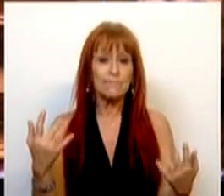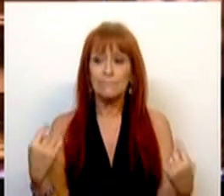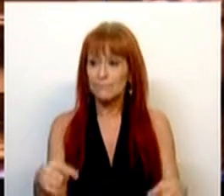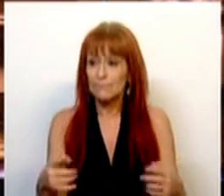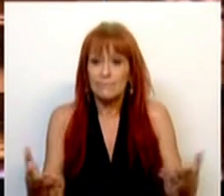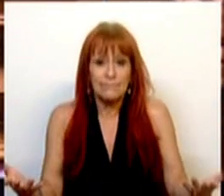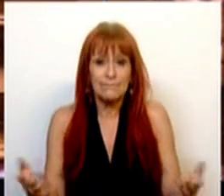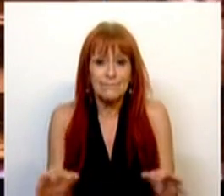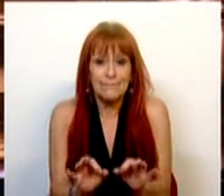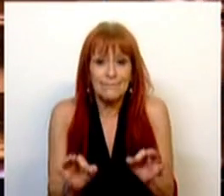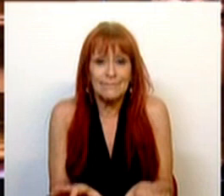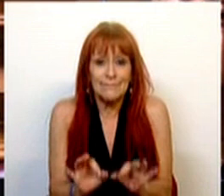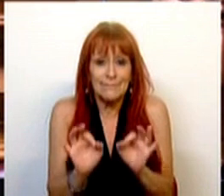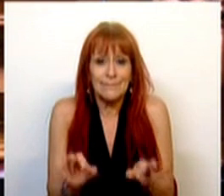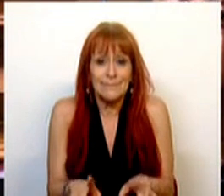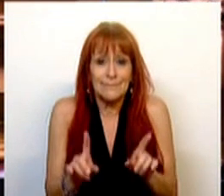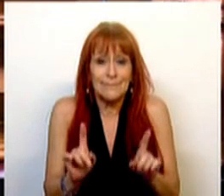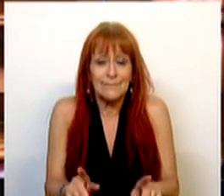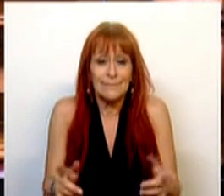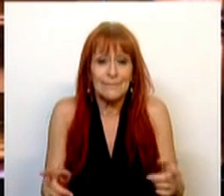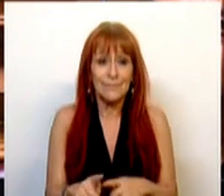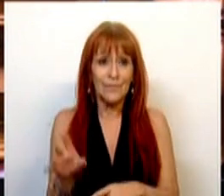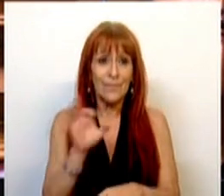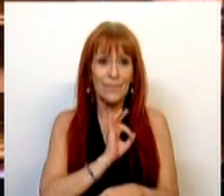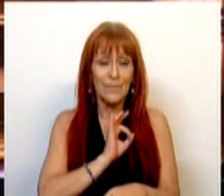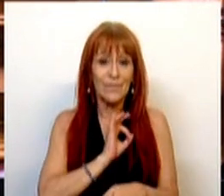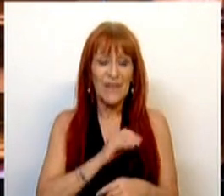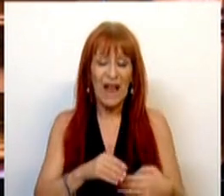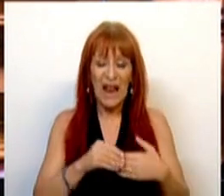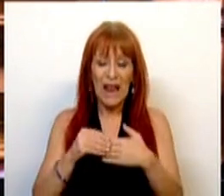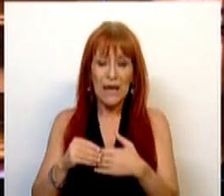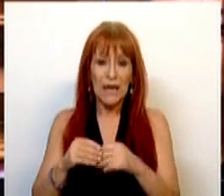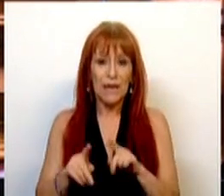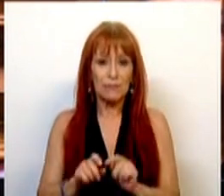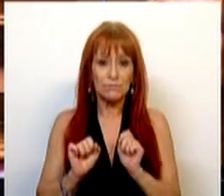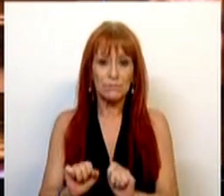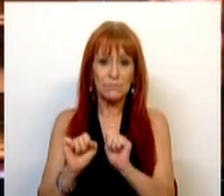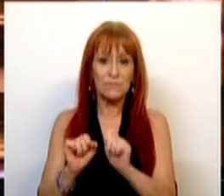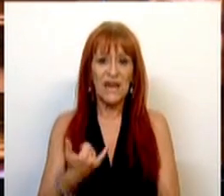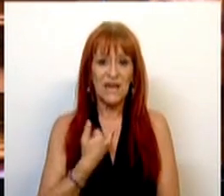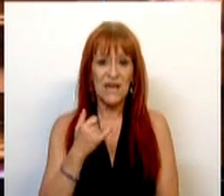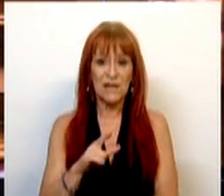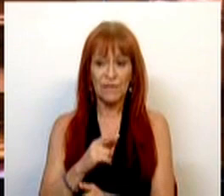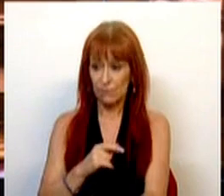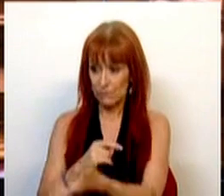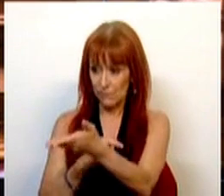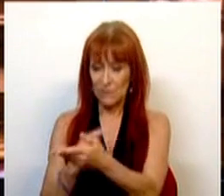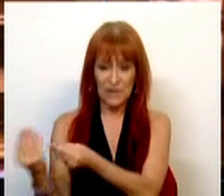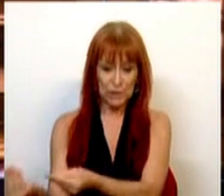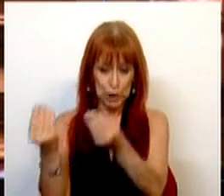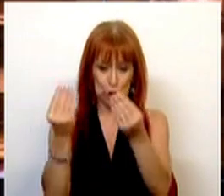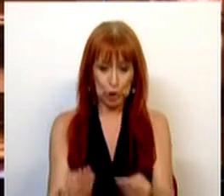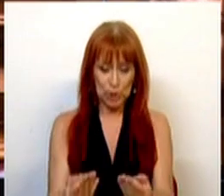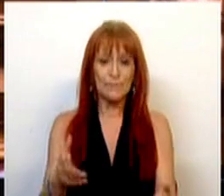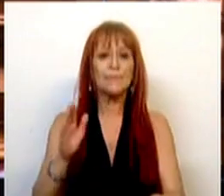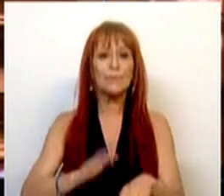exatamente aquela que o Sr. Líder da Iniciativa Liberal trouxe aqui